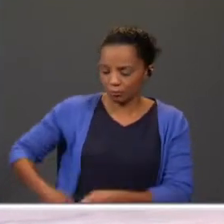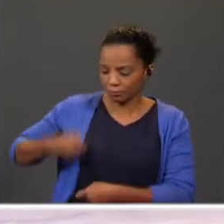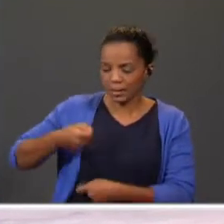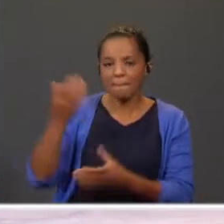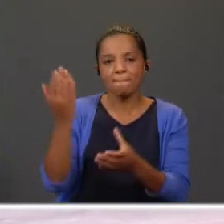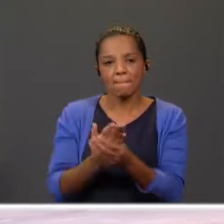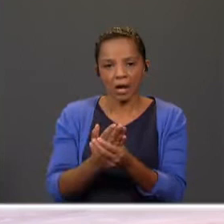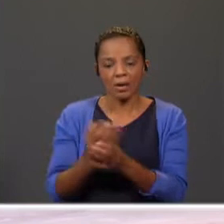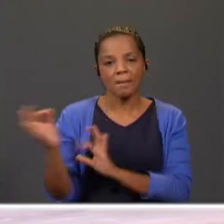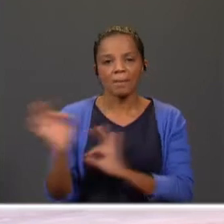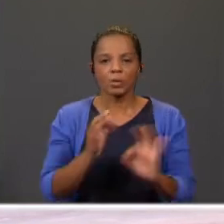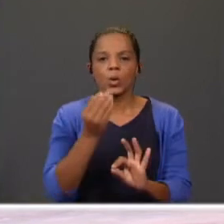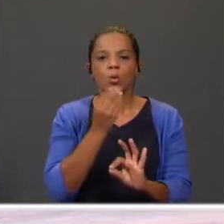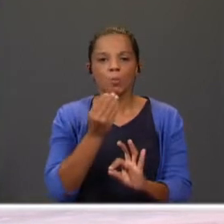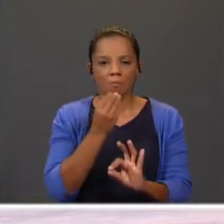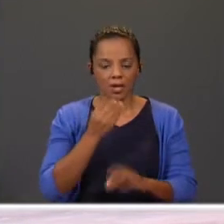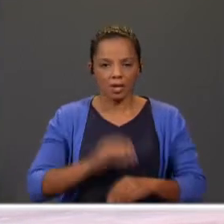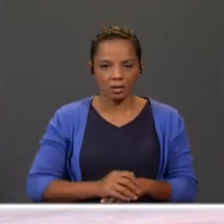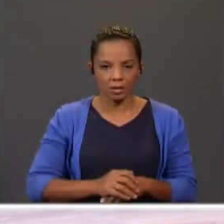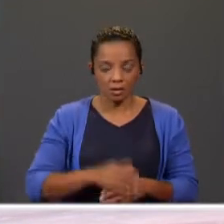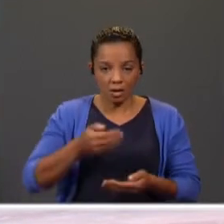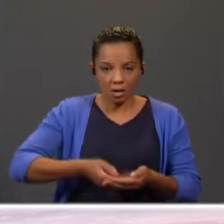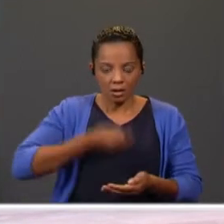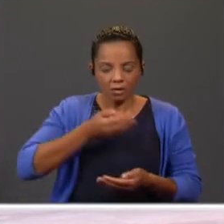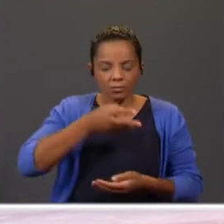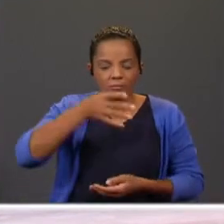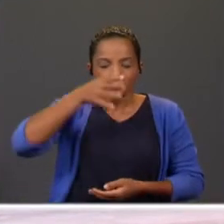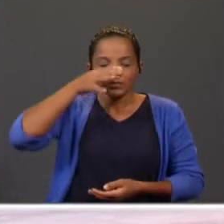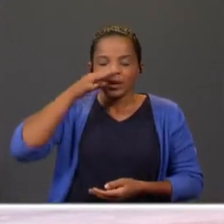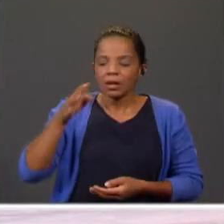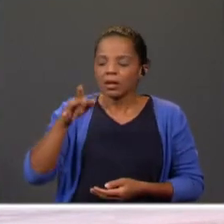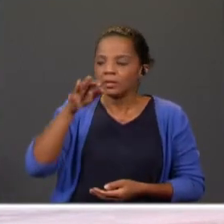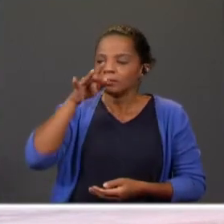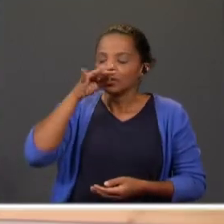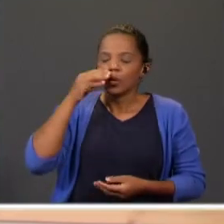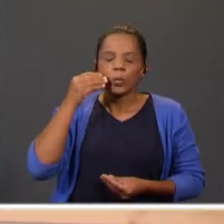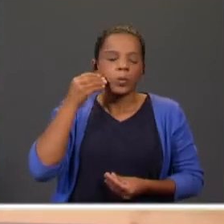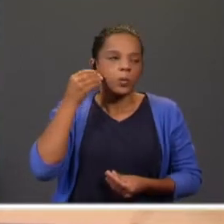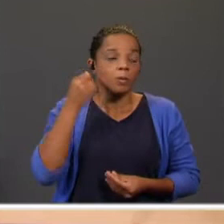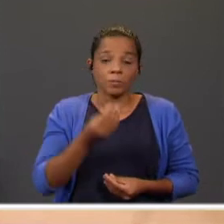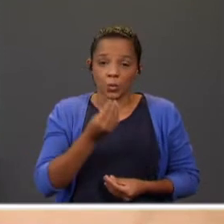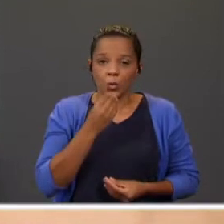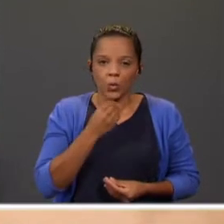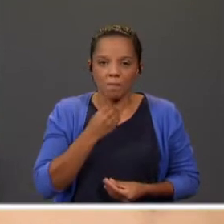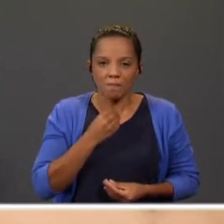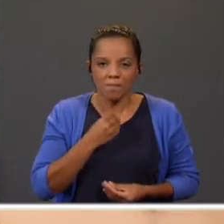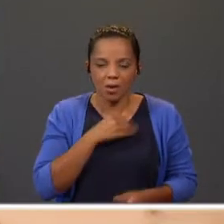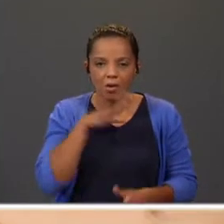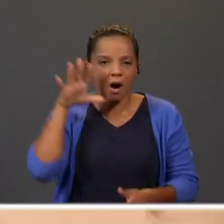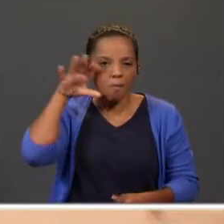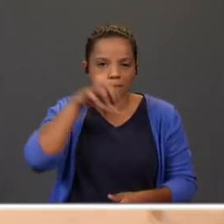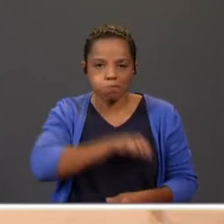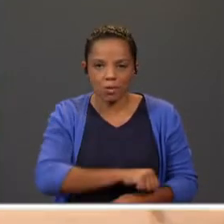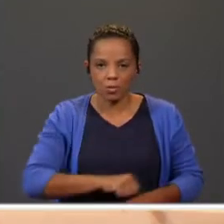arranjou-se para comer com vagar. O caldo cheirava que era um regalo. Comeu e lambeu o beiço.